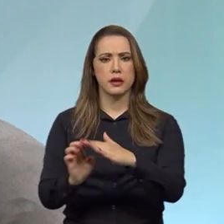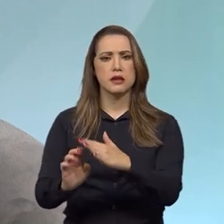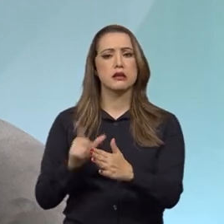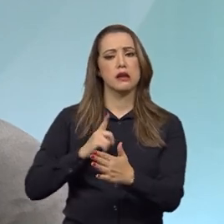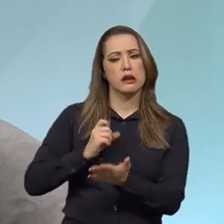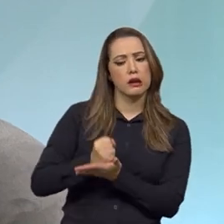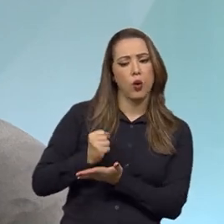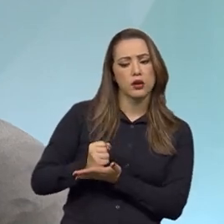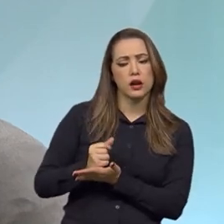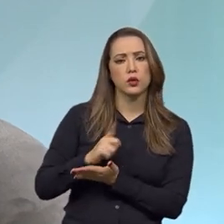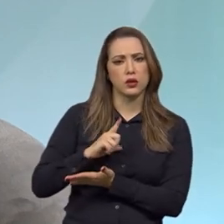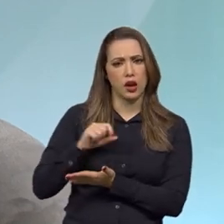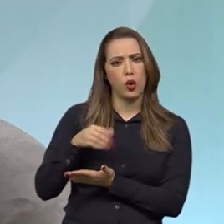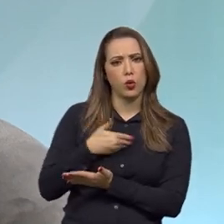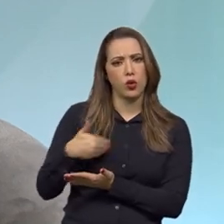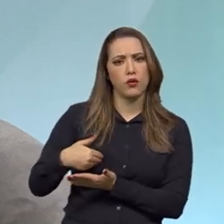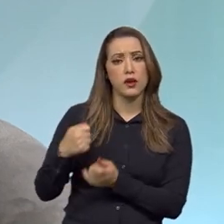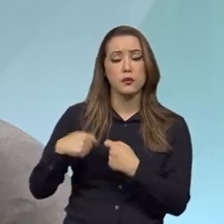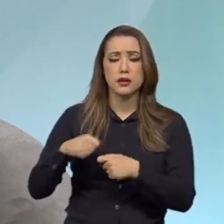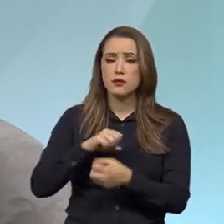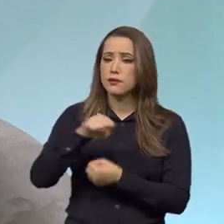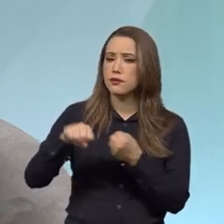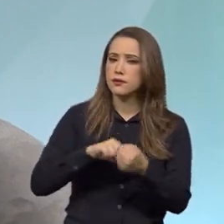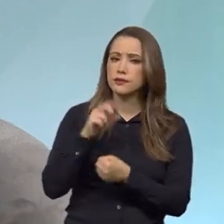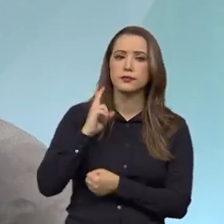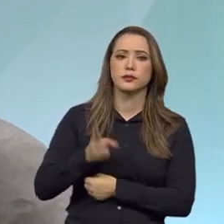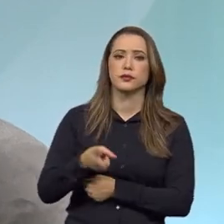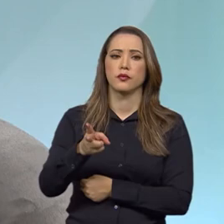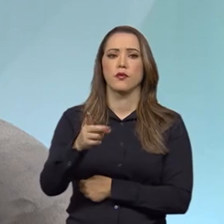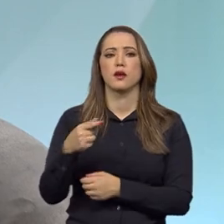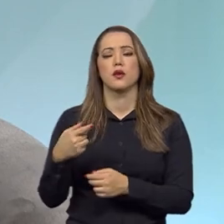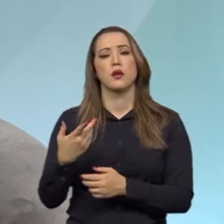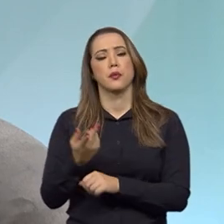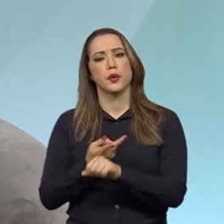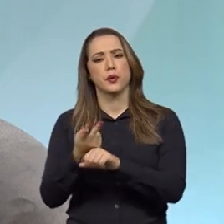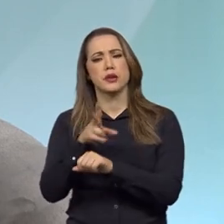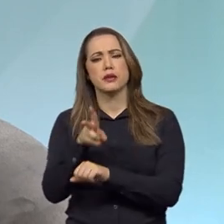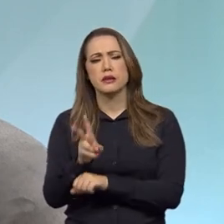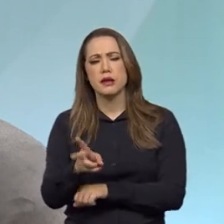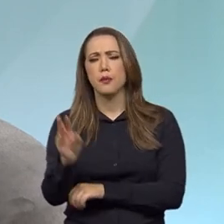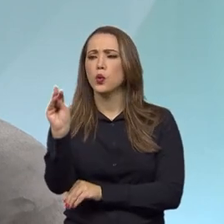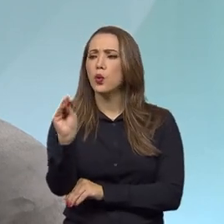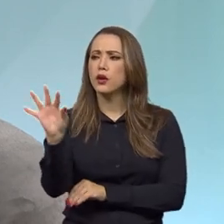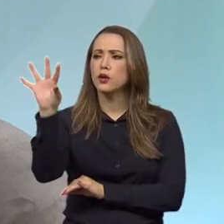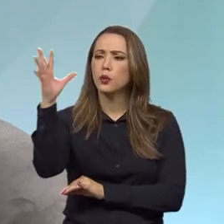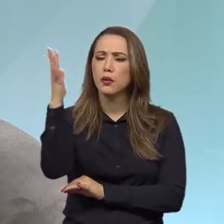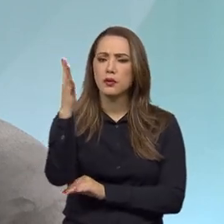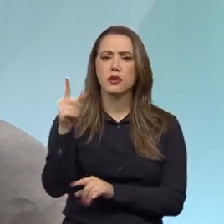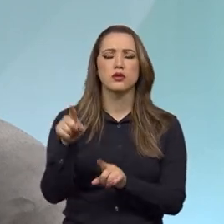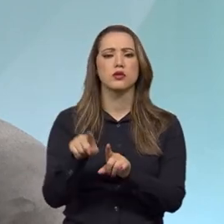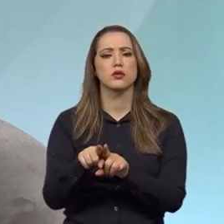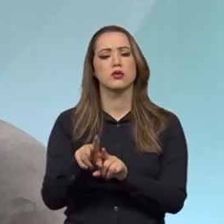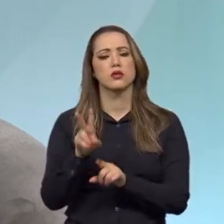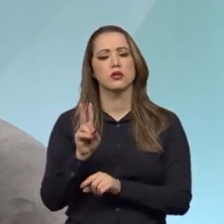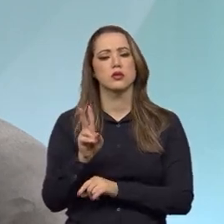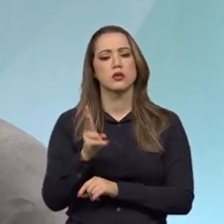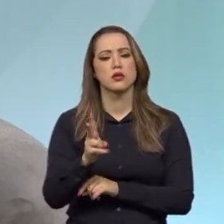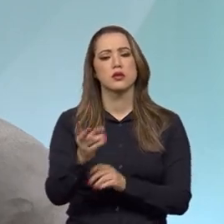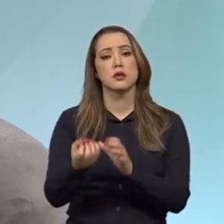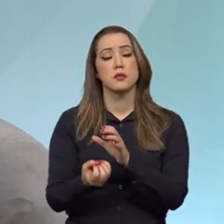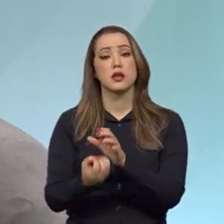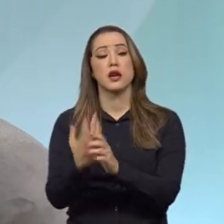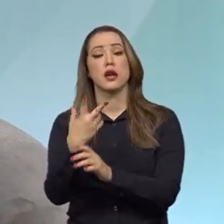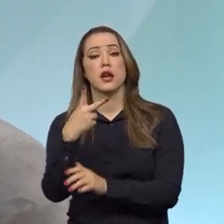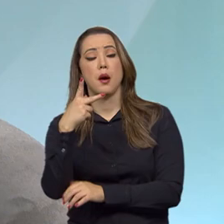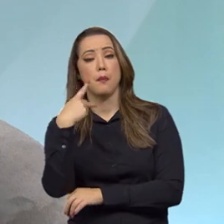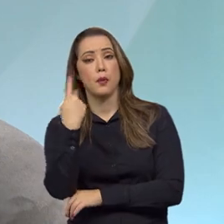com administração pública que o façam de maneira sustentável, busquem preservar o meio ambiente e busquem implementar,